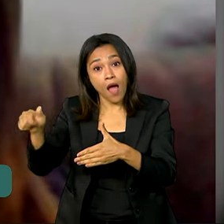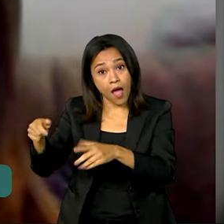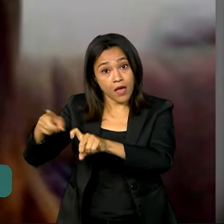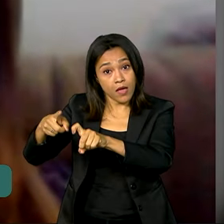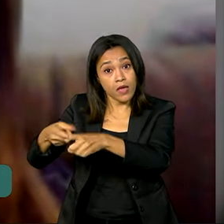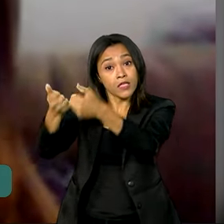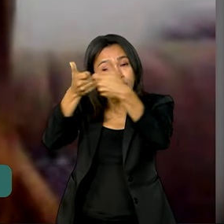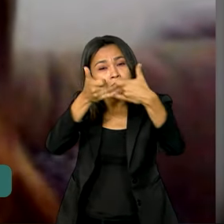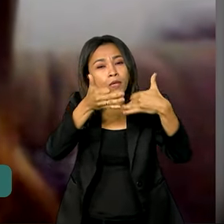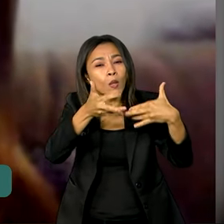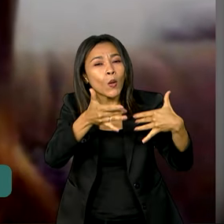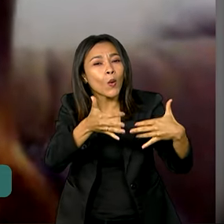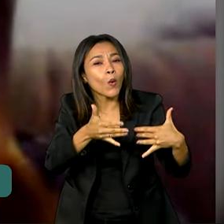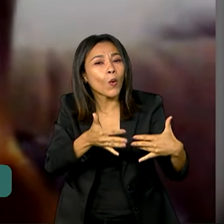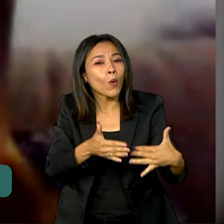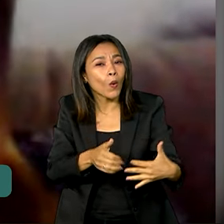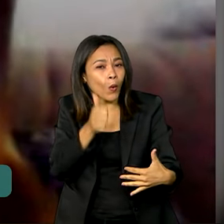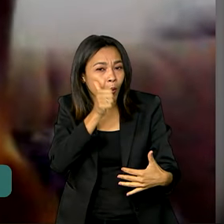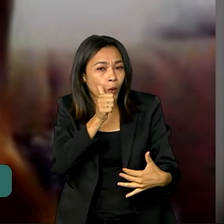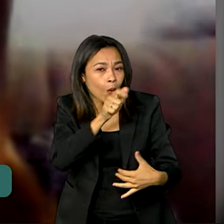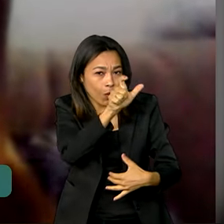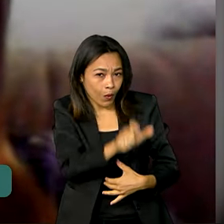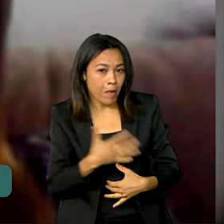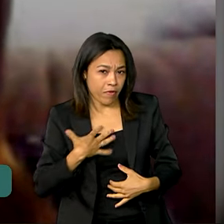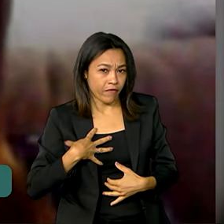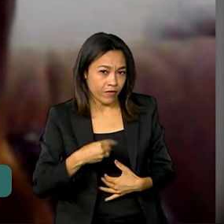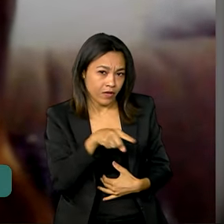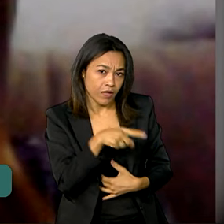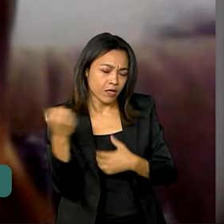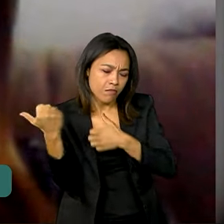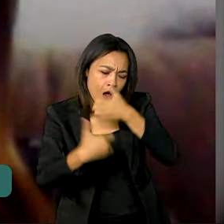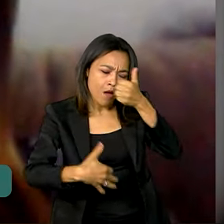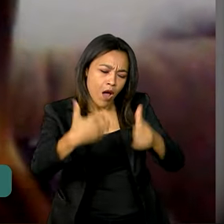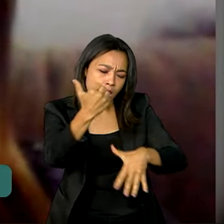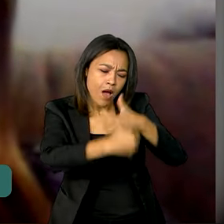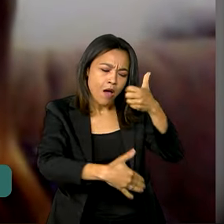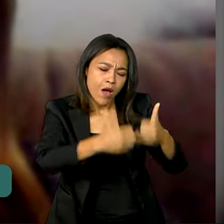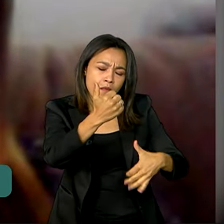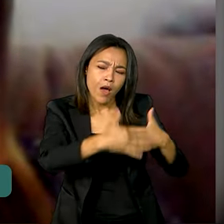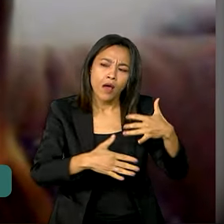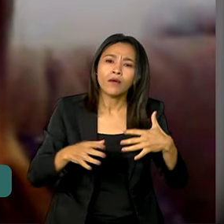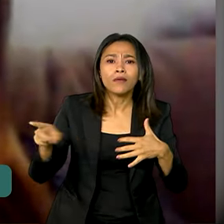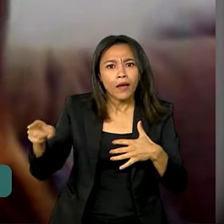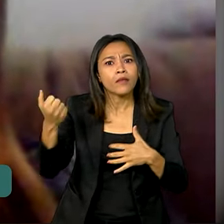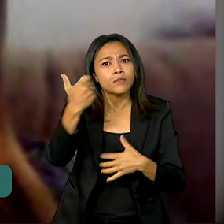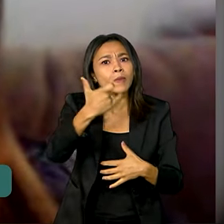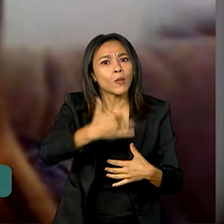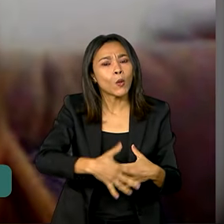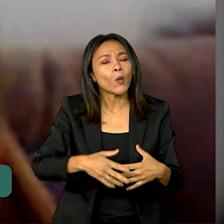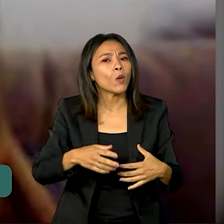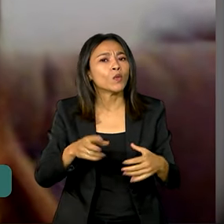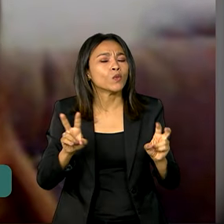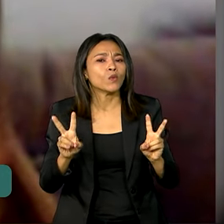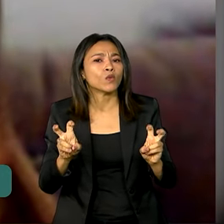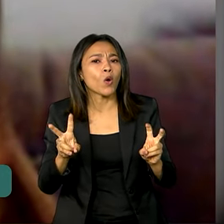tudo para ela e eu achei importante ela explicar tudo até com relação, a relação sexual,